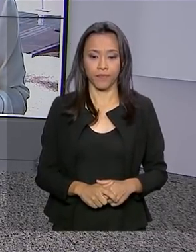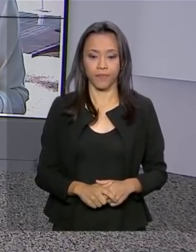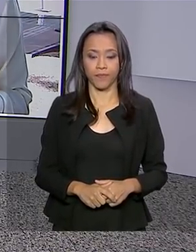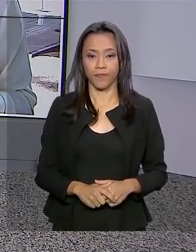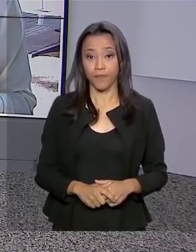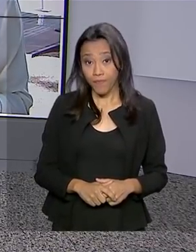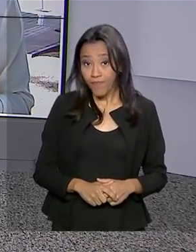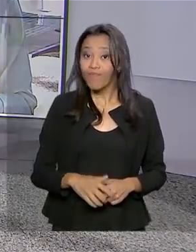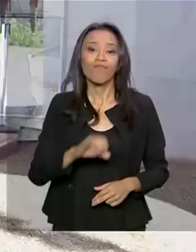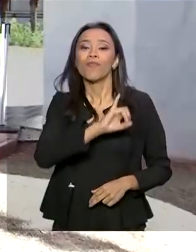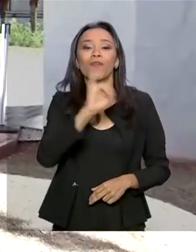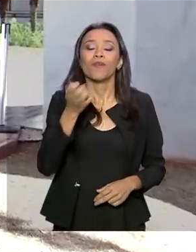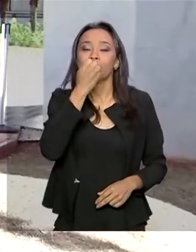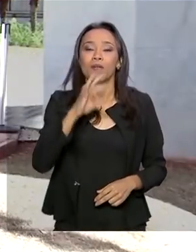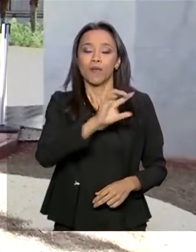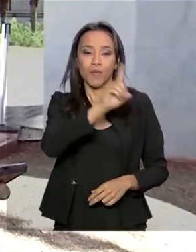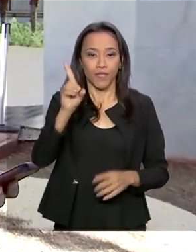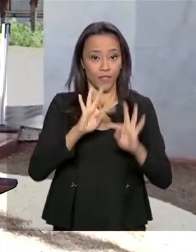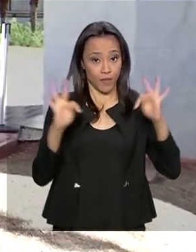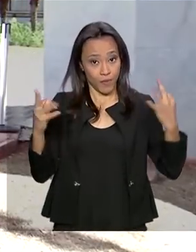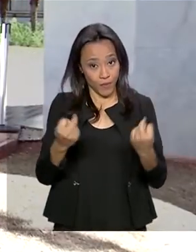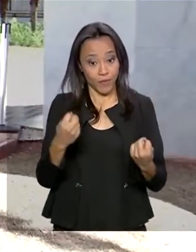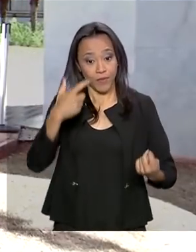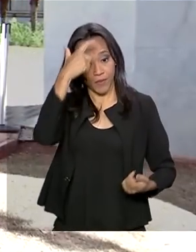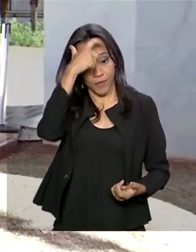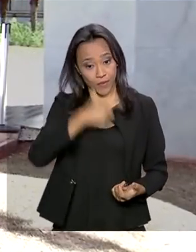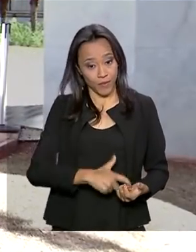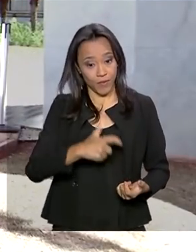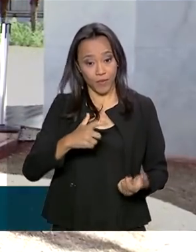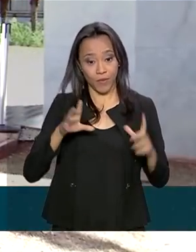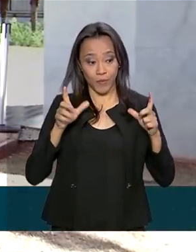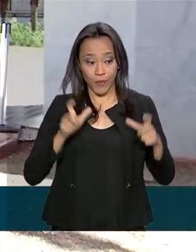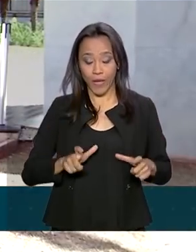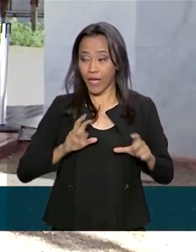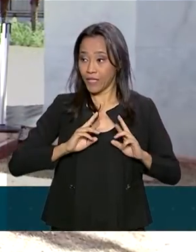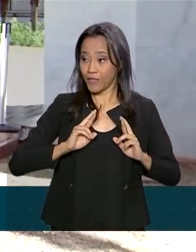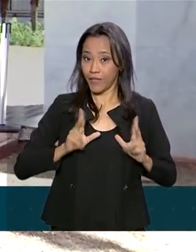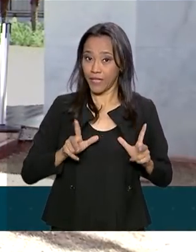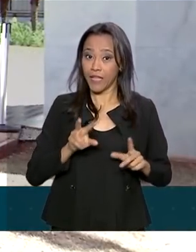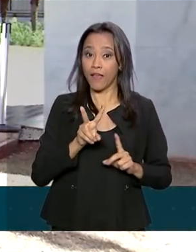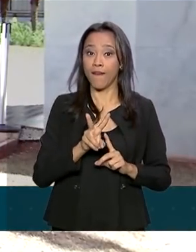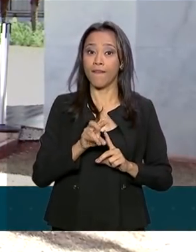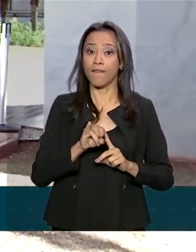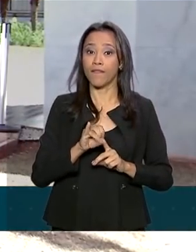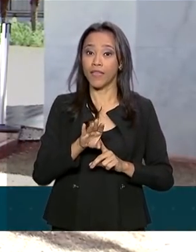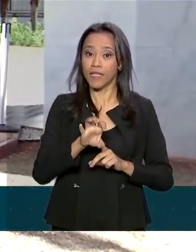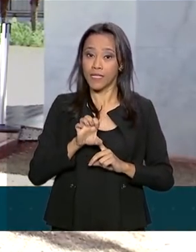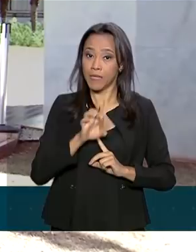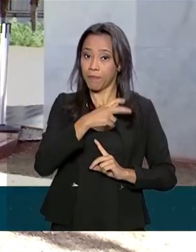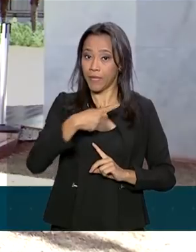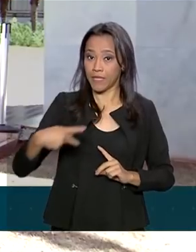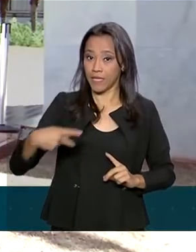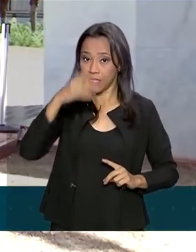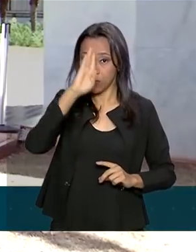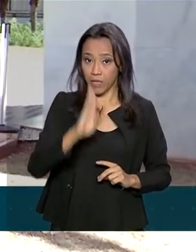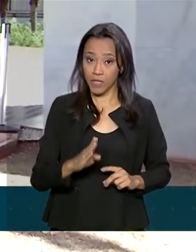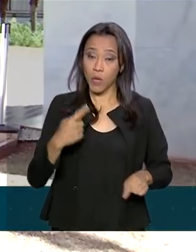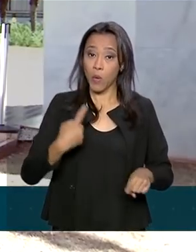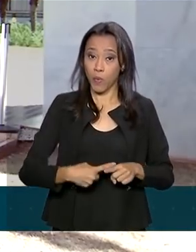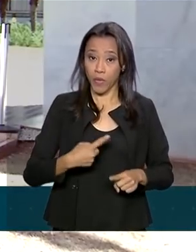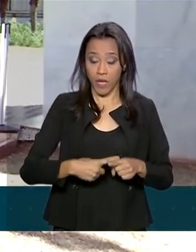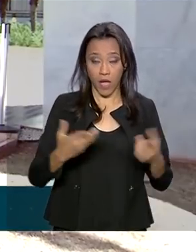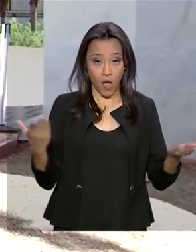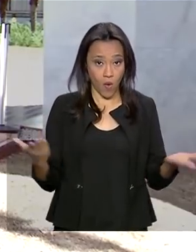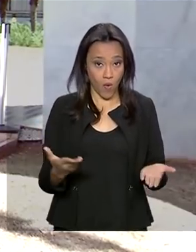Oi, Renata. Bom dia para você, bom dia a todos. Olha, hoje eu estou num cenário diferente, Estou aqui na vice-presidência da república justamente porque o vice Hamilton Mourão